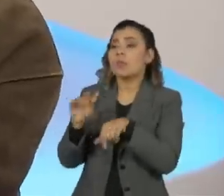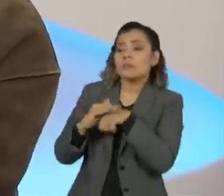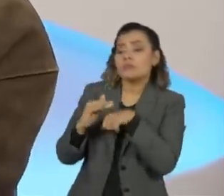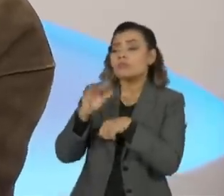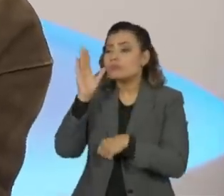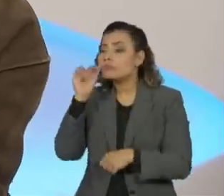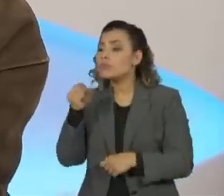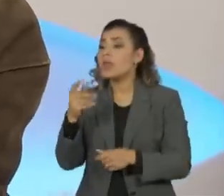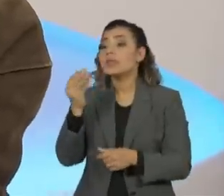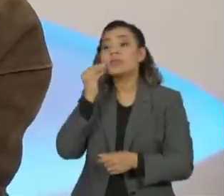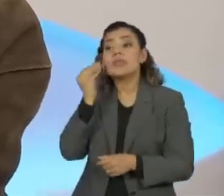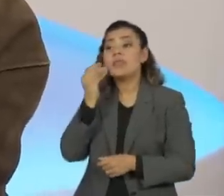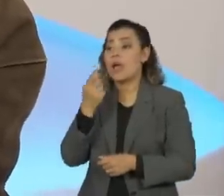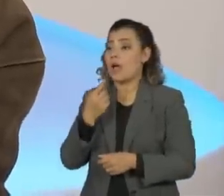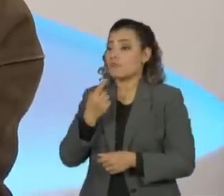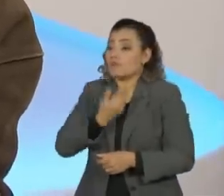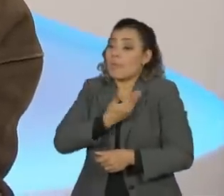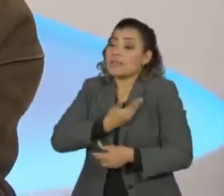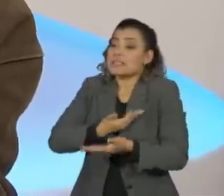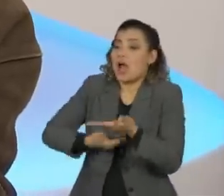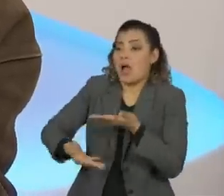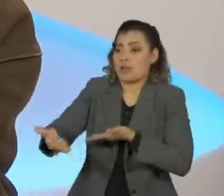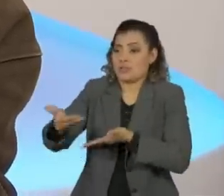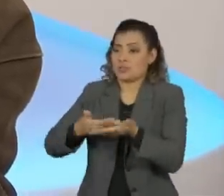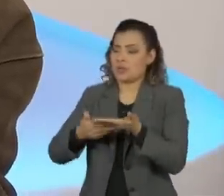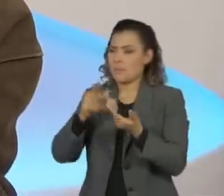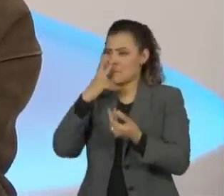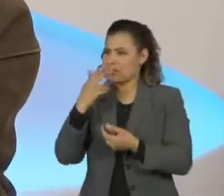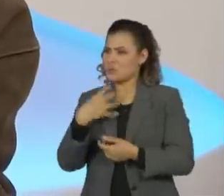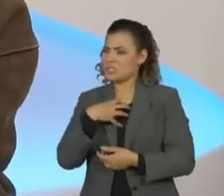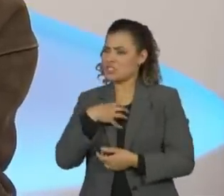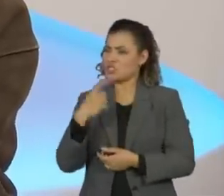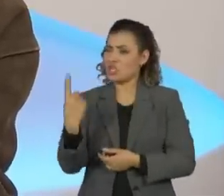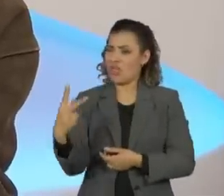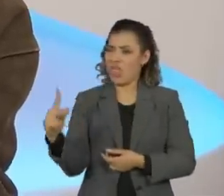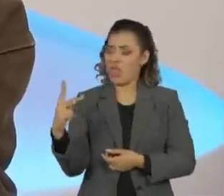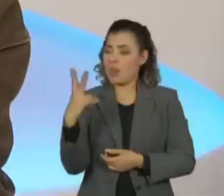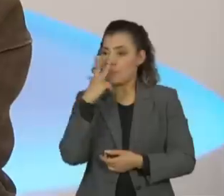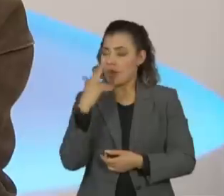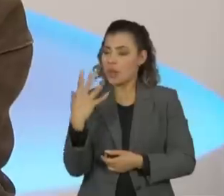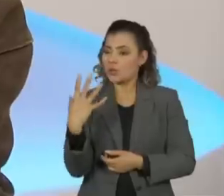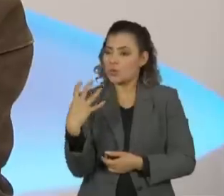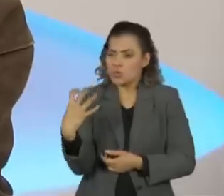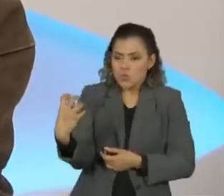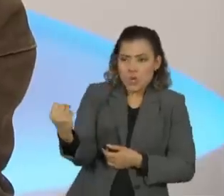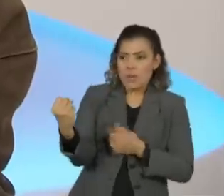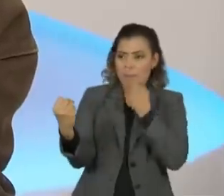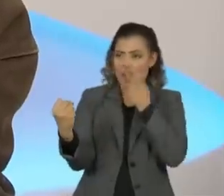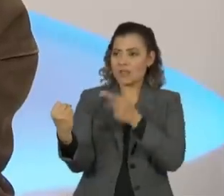um tipo de amizade com o Olavo, e sentia essa refração do Olavo, porque ele sempre foi